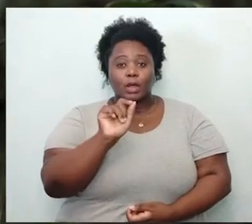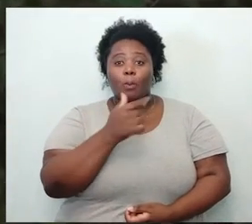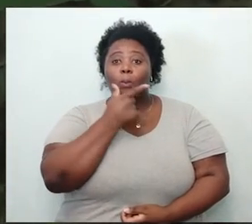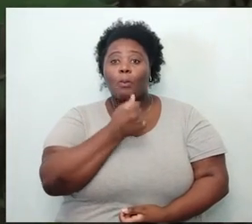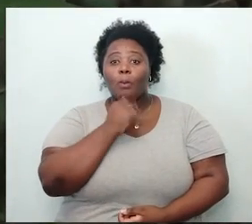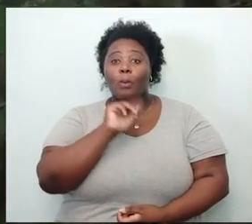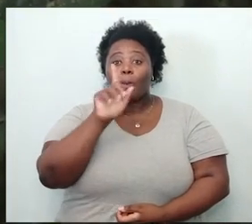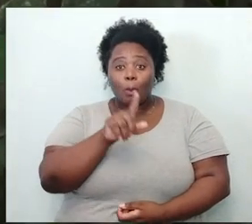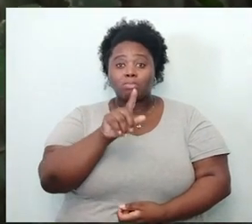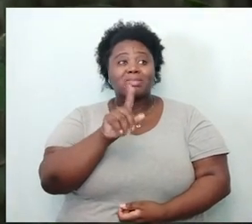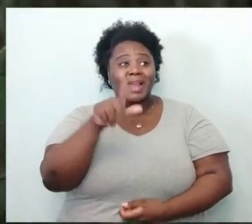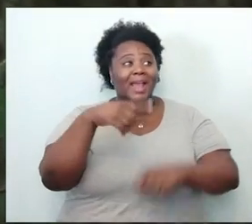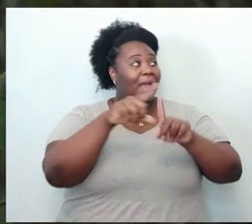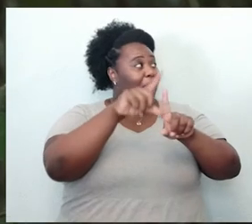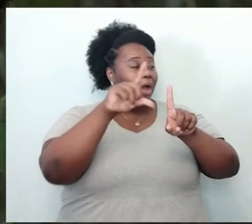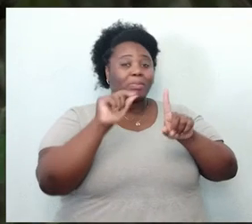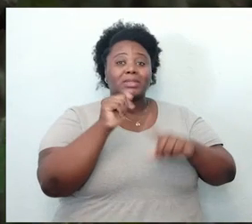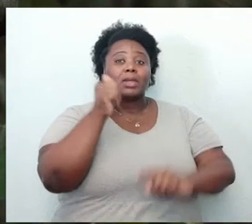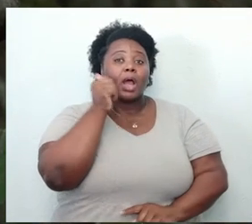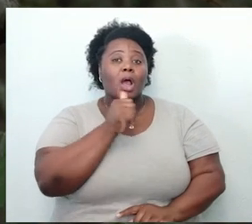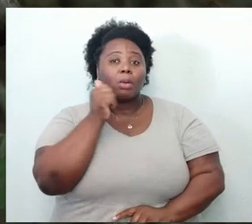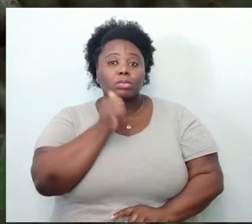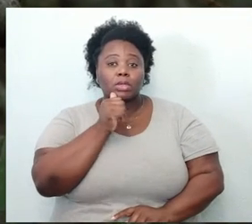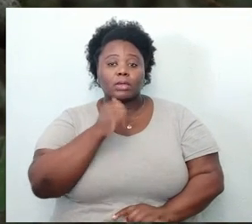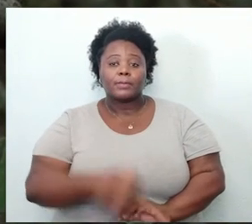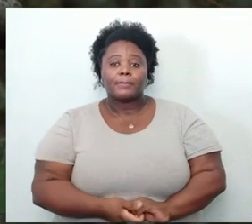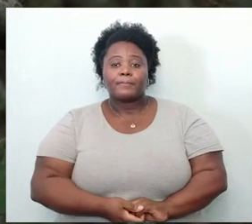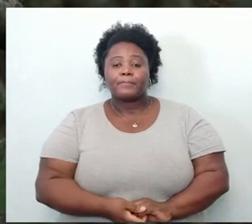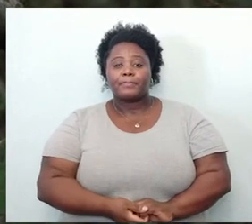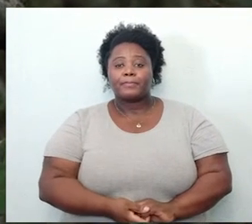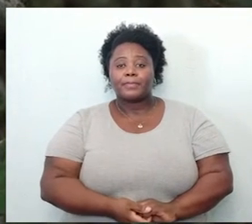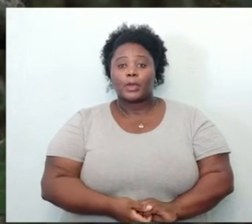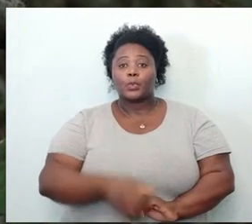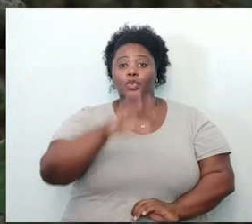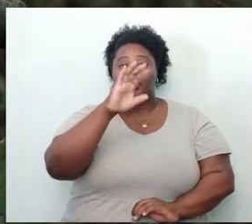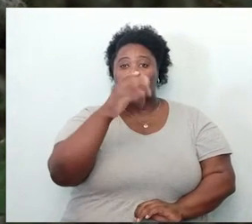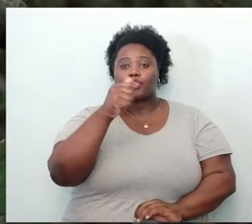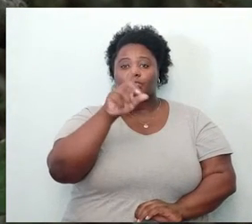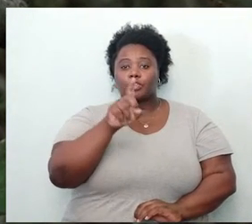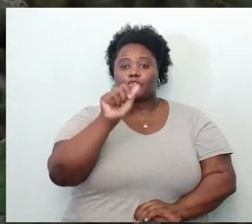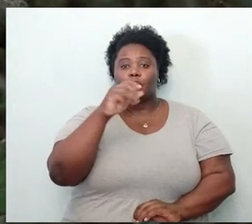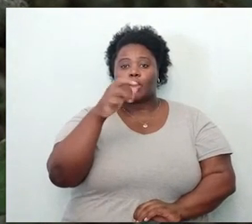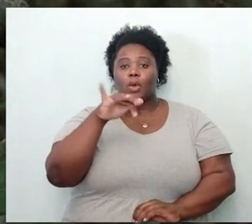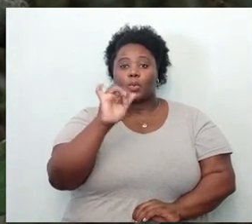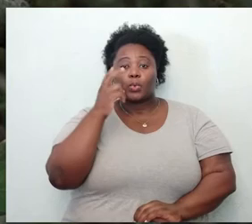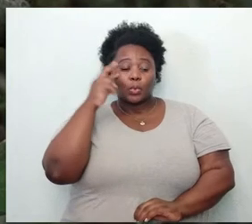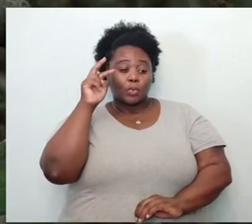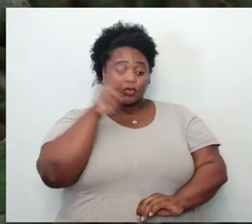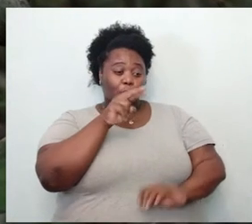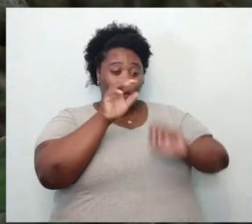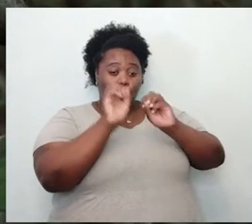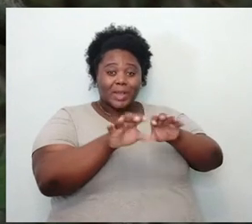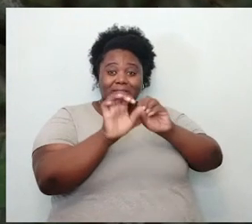Os homens se tornaram plantas. A mulher, Yushankuru, viu e ensinou para